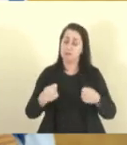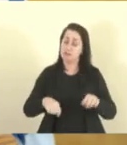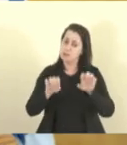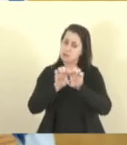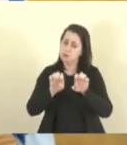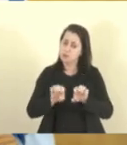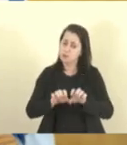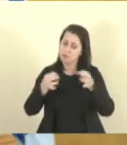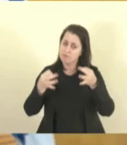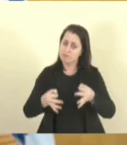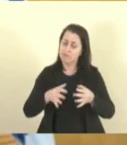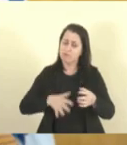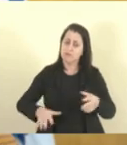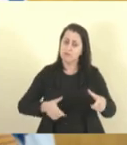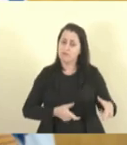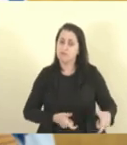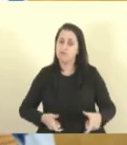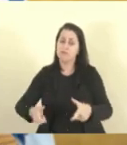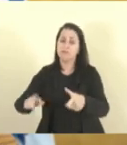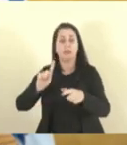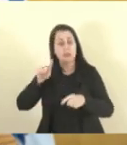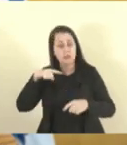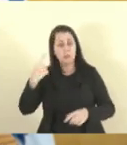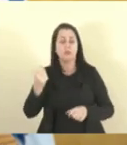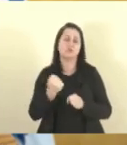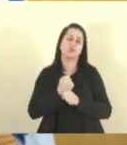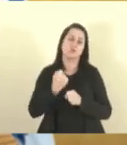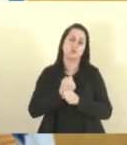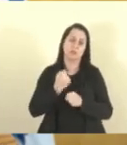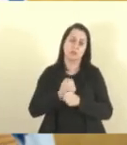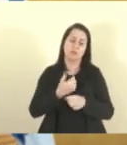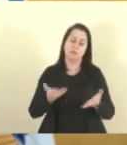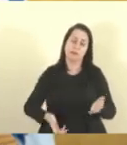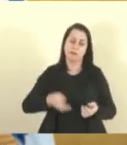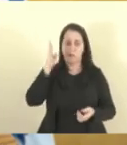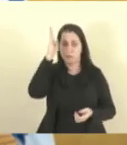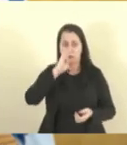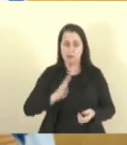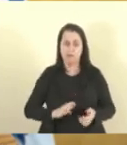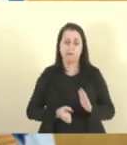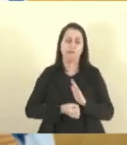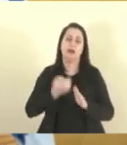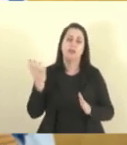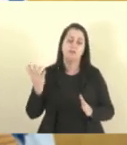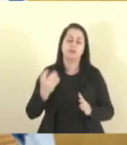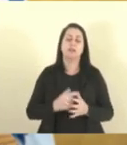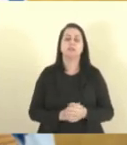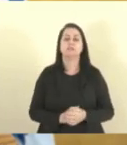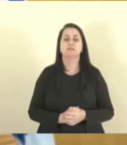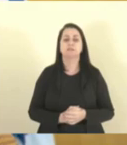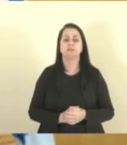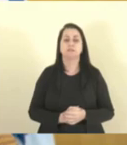adequada para depois se construir. Mas aqui no Brasil, muitas das vezes, se faz